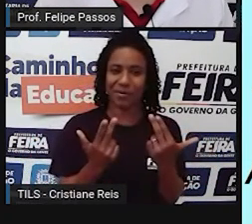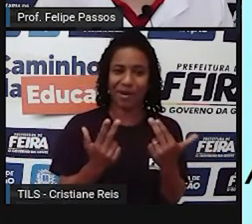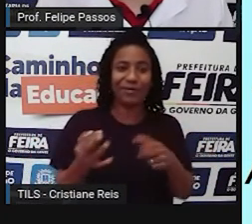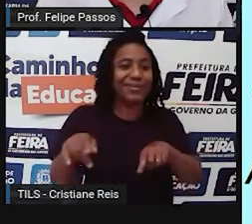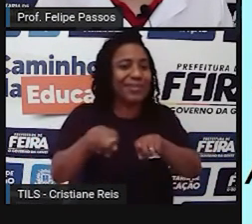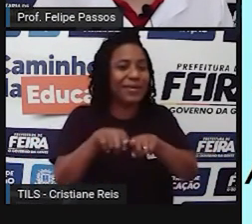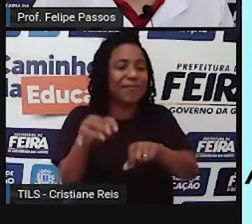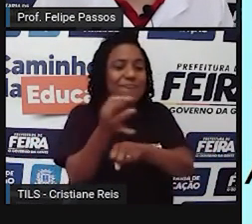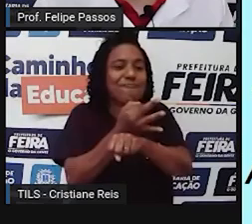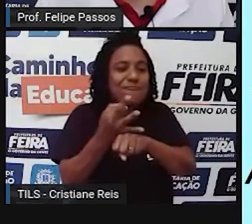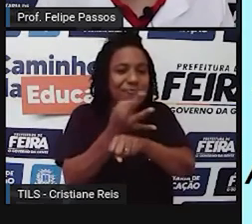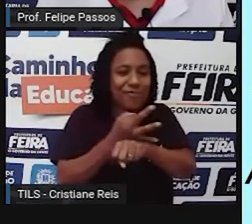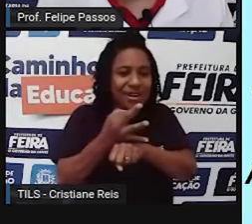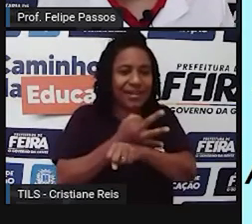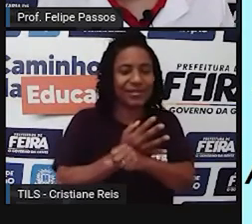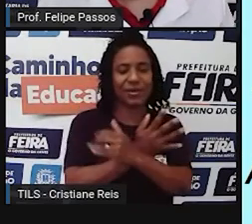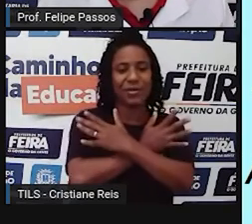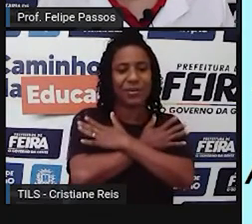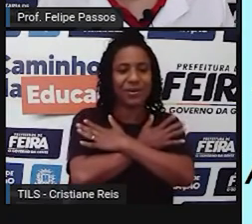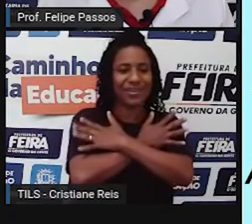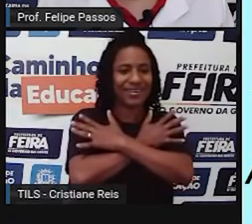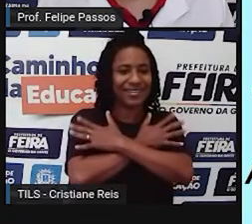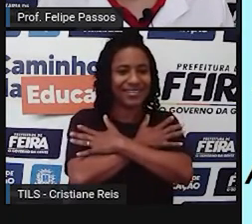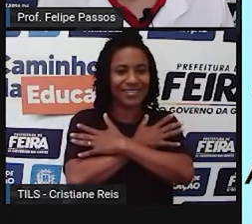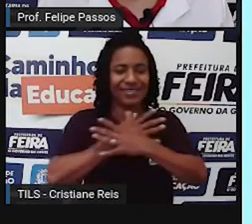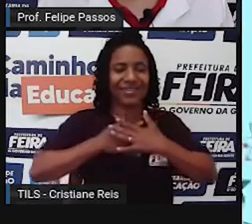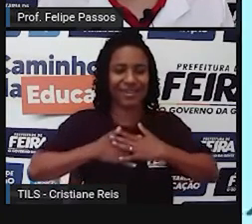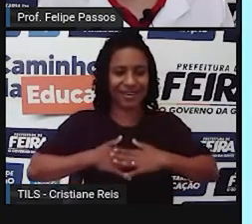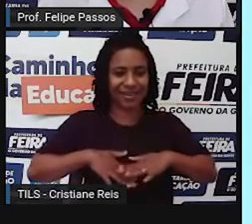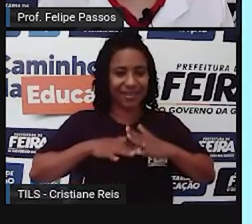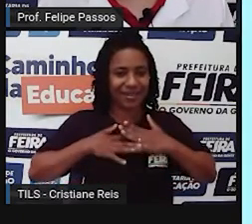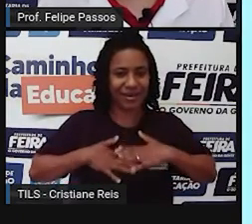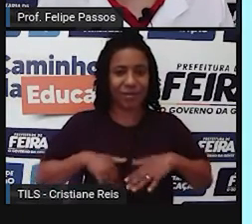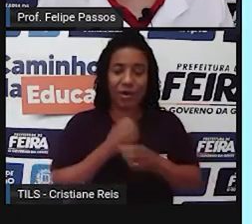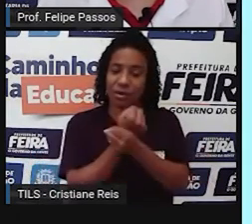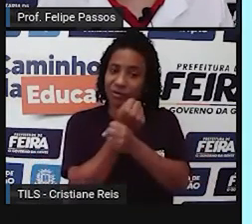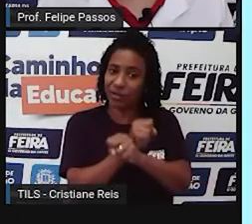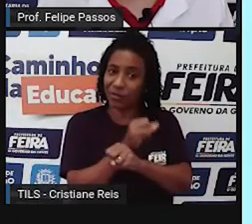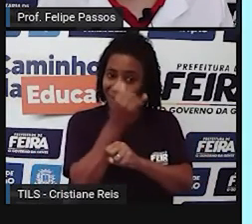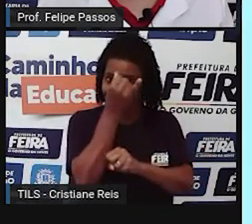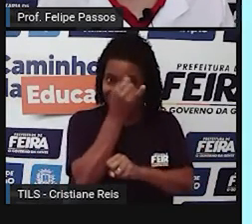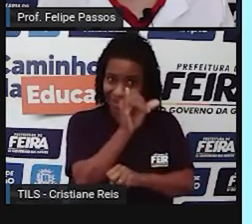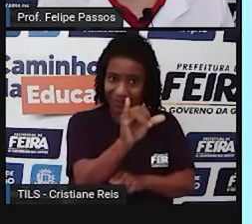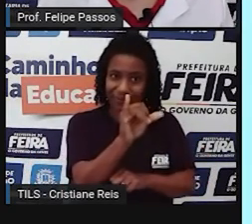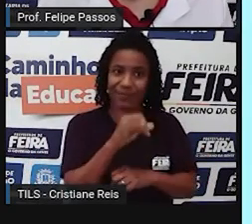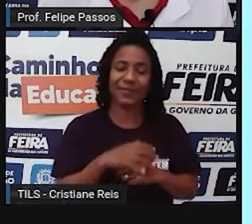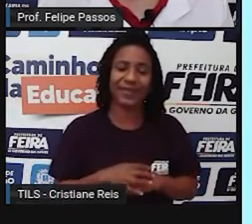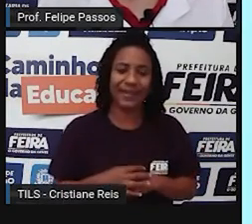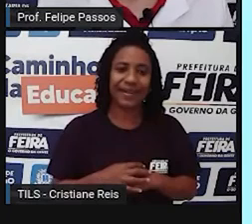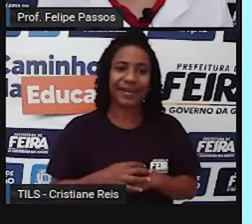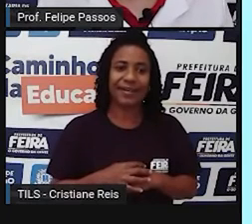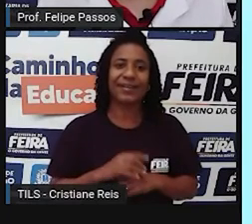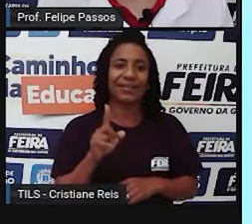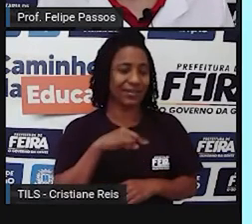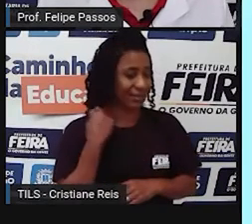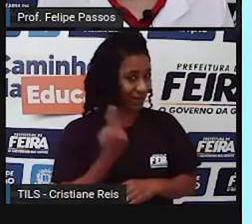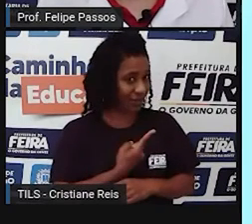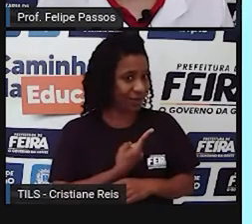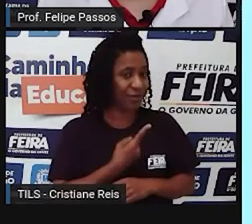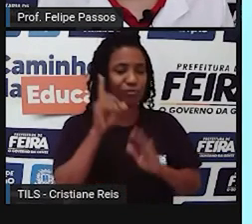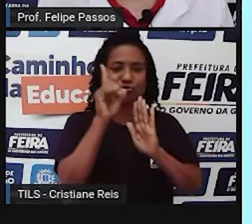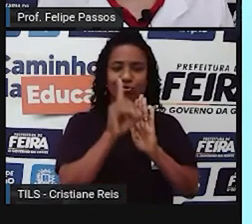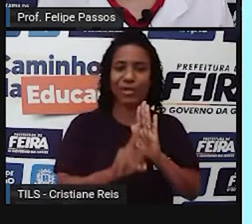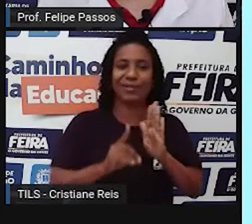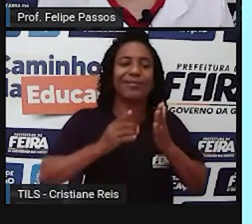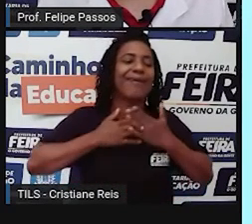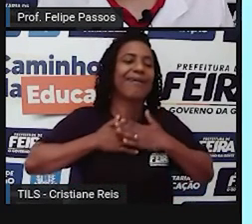pagas. Então, aqui também fala contra a escravidão. A gente deveria ter direito a pausas, a lazer.